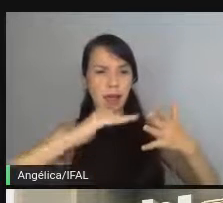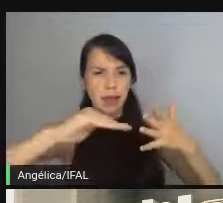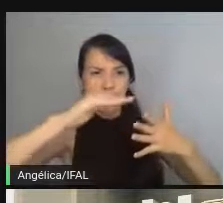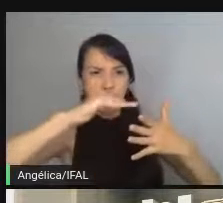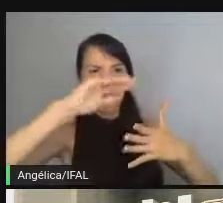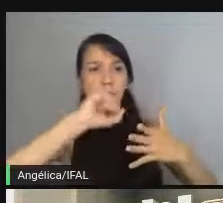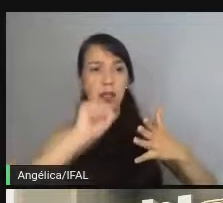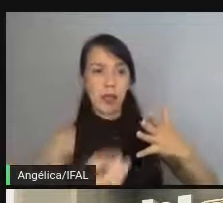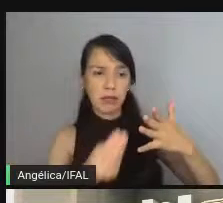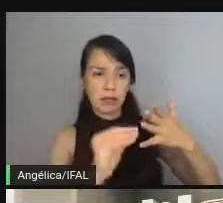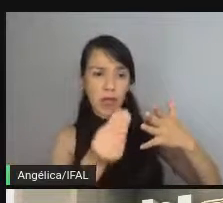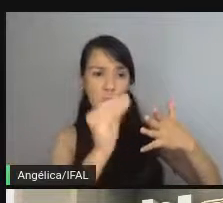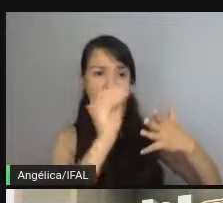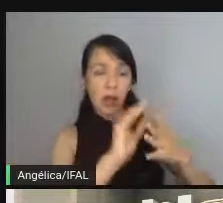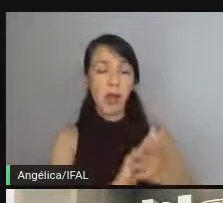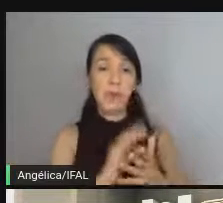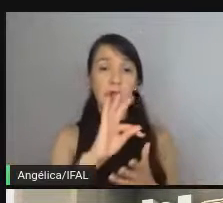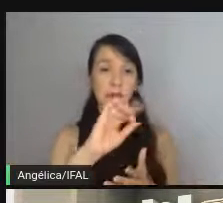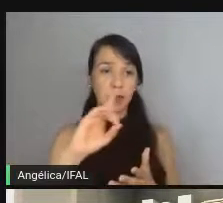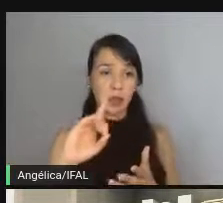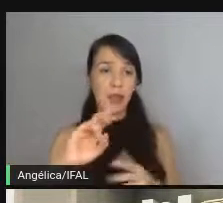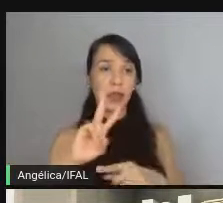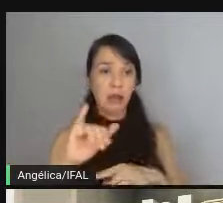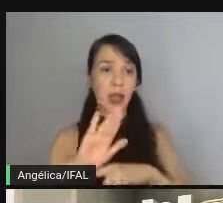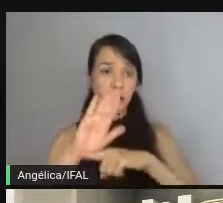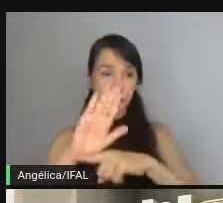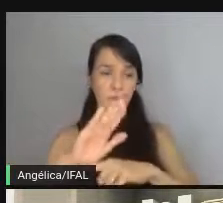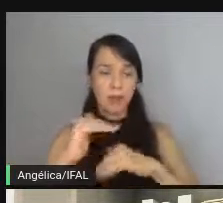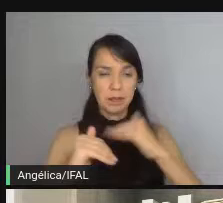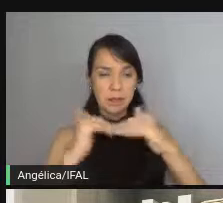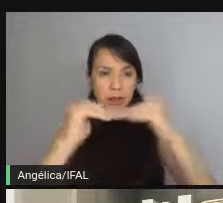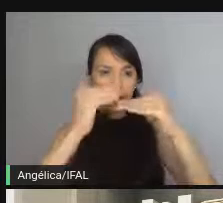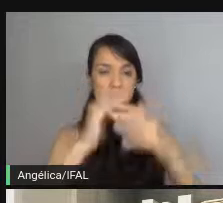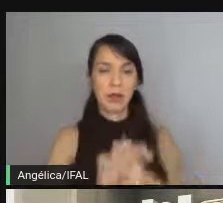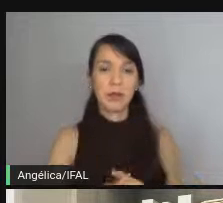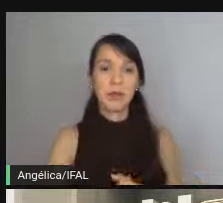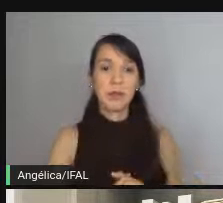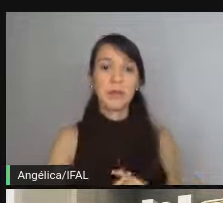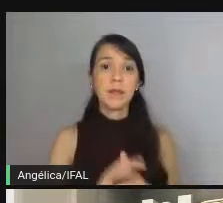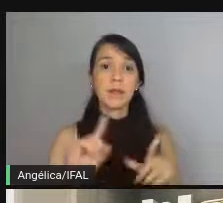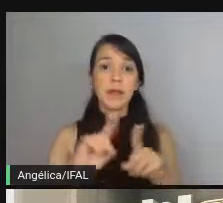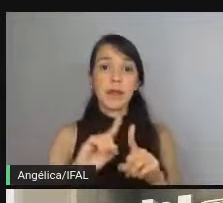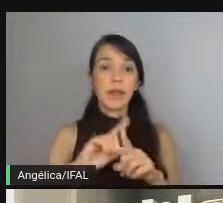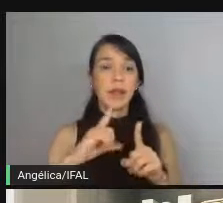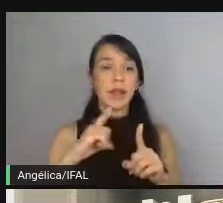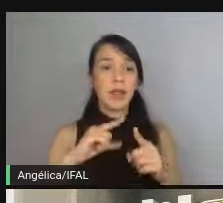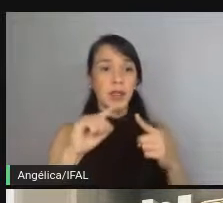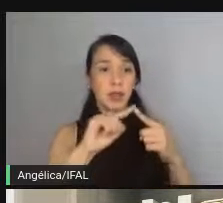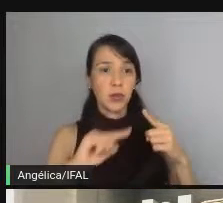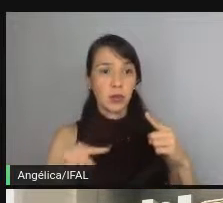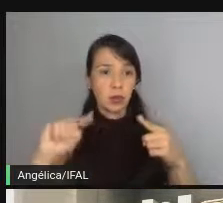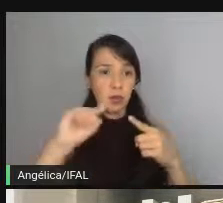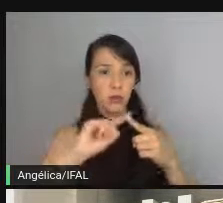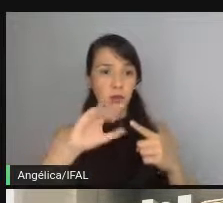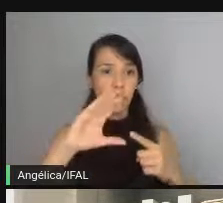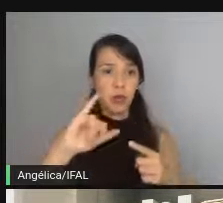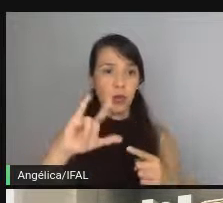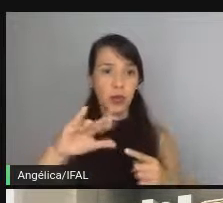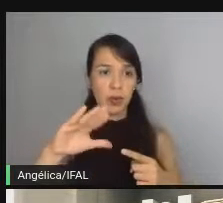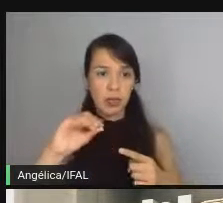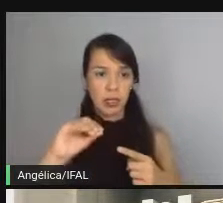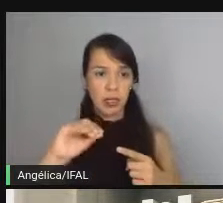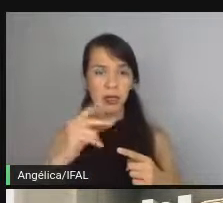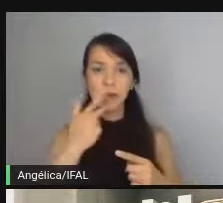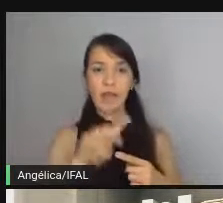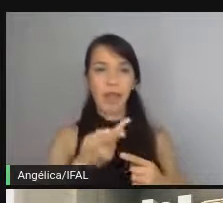adicionar. Então, o TDD vai te ajudar nessa evolução. O TDD, ele tem um ciclo e eu comentei sobre os passos de